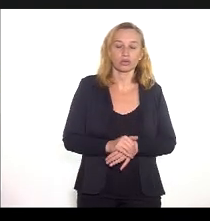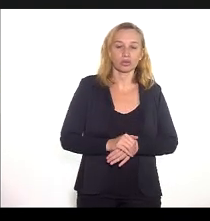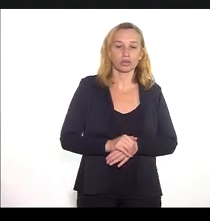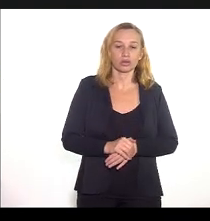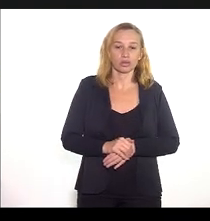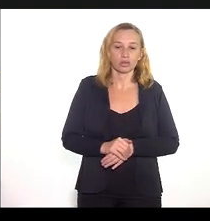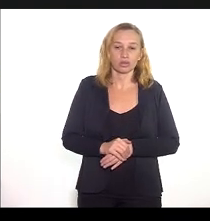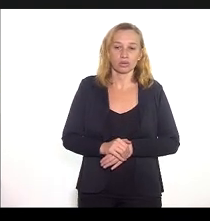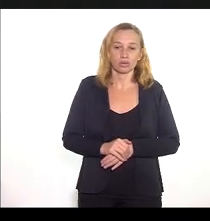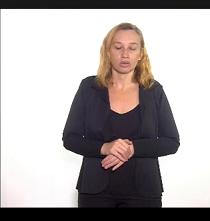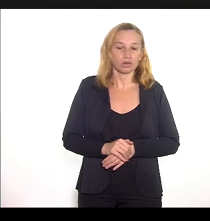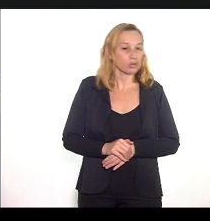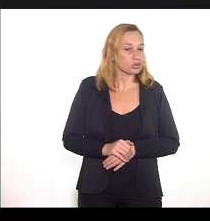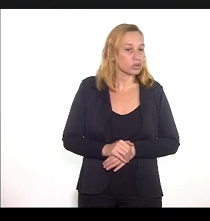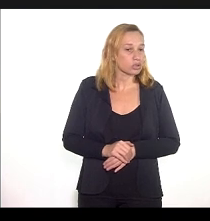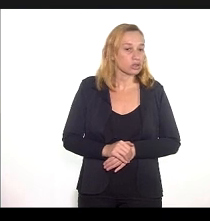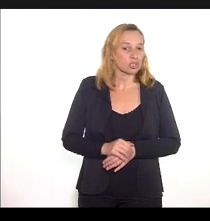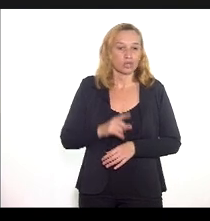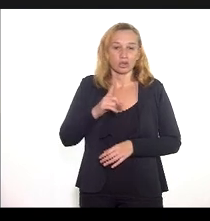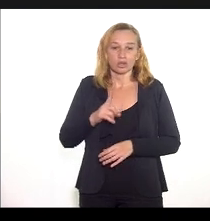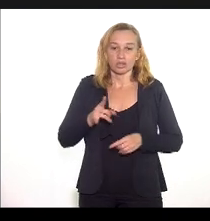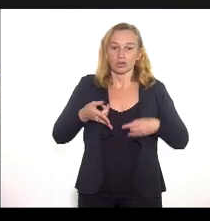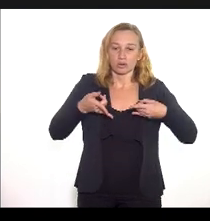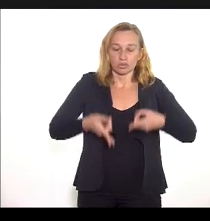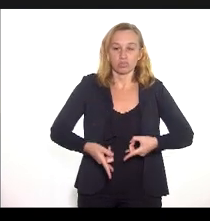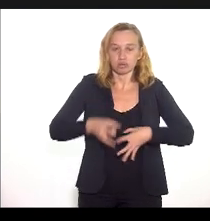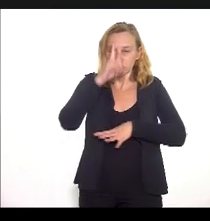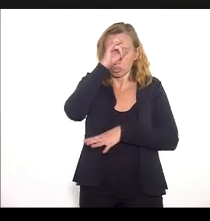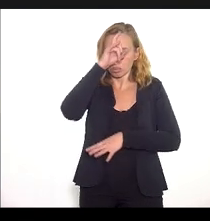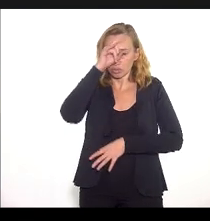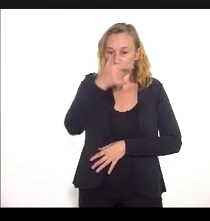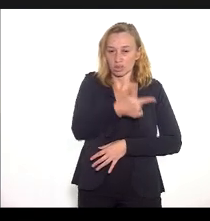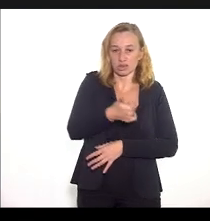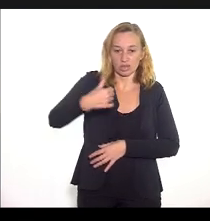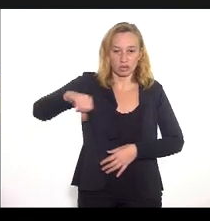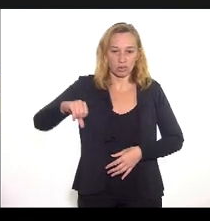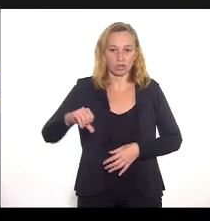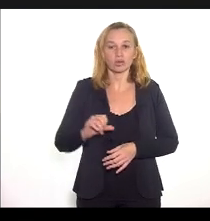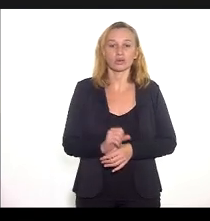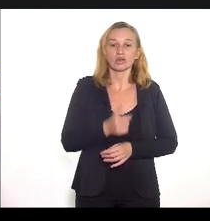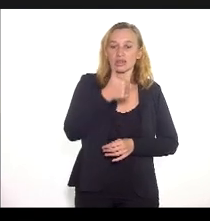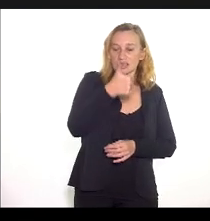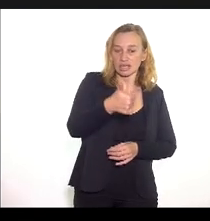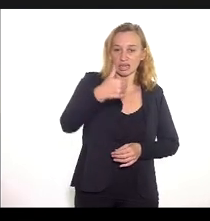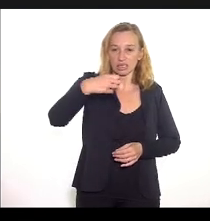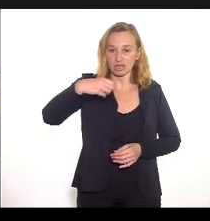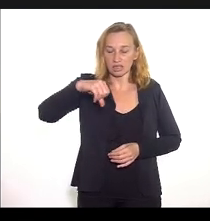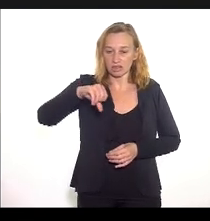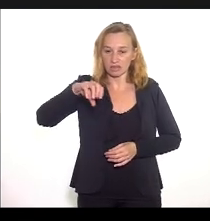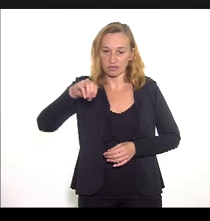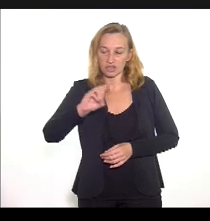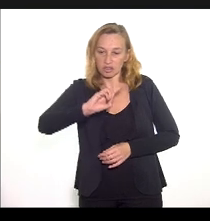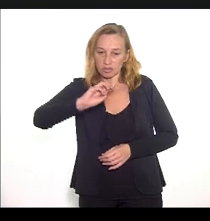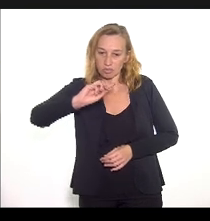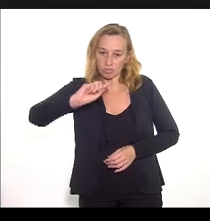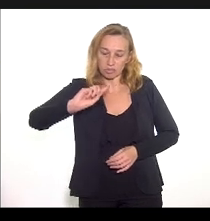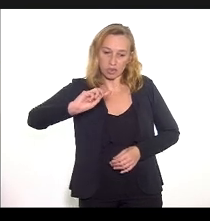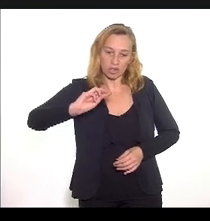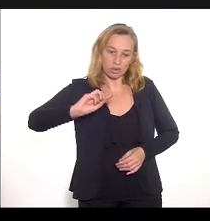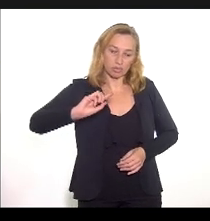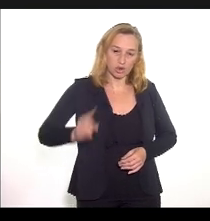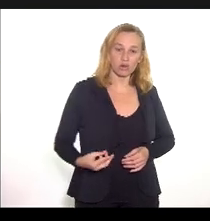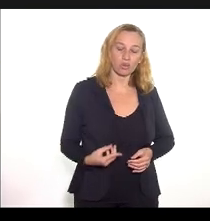meio de habilitação de leitos de UTI COVID-19 a quantia de 120 milhões 432